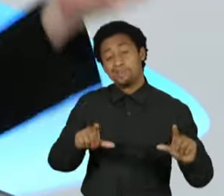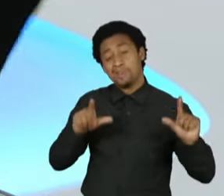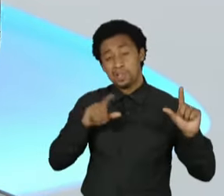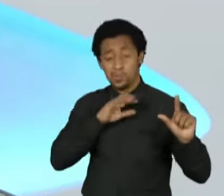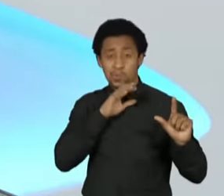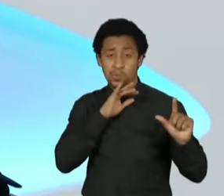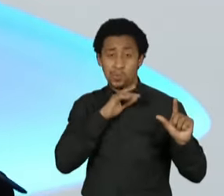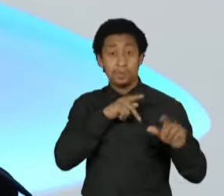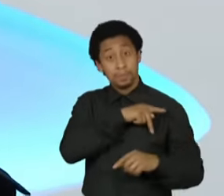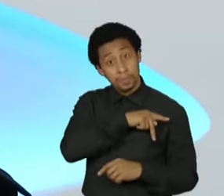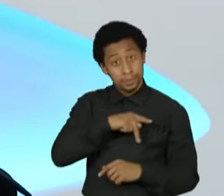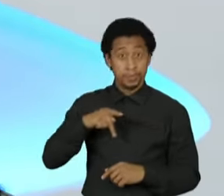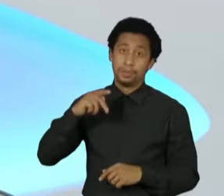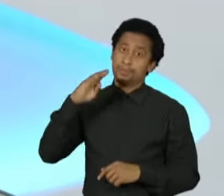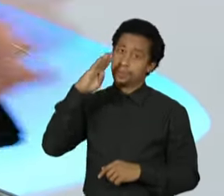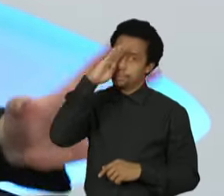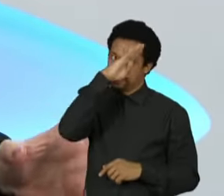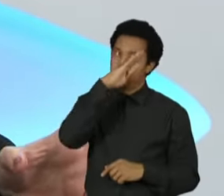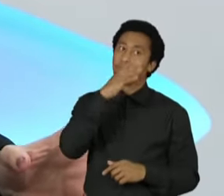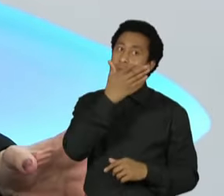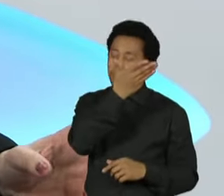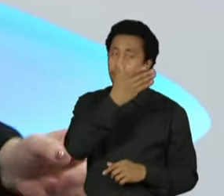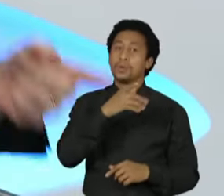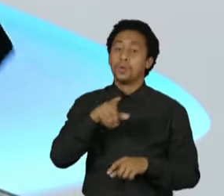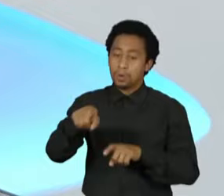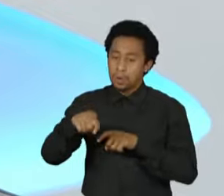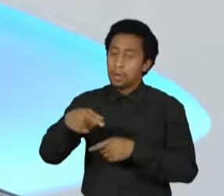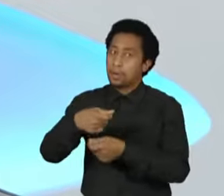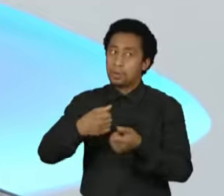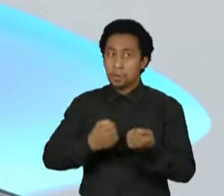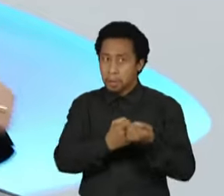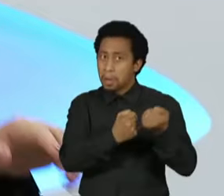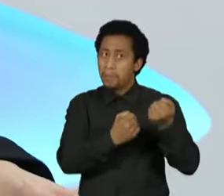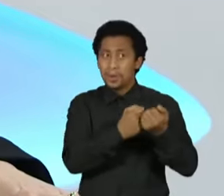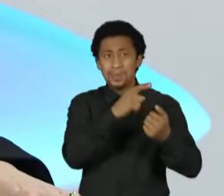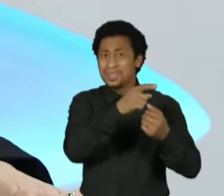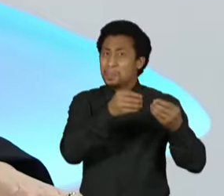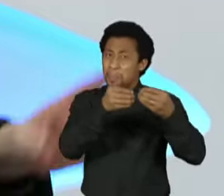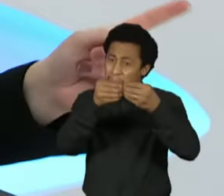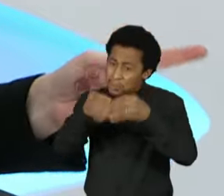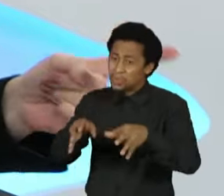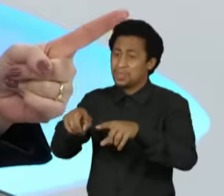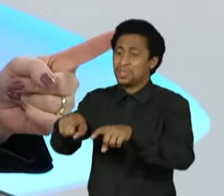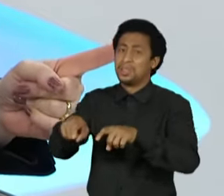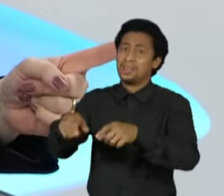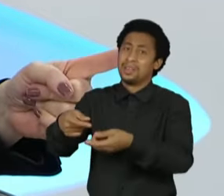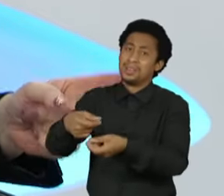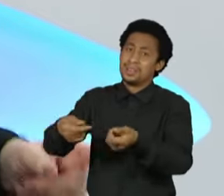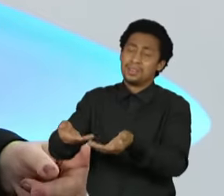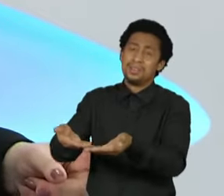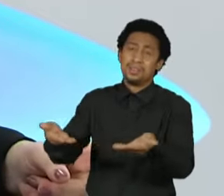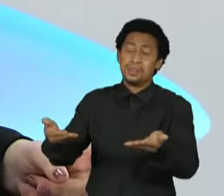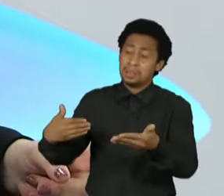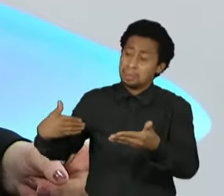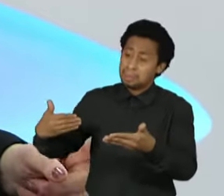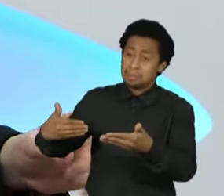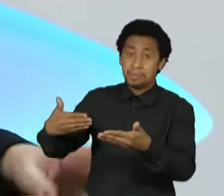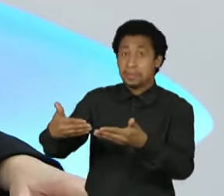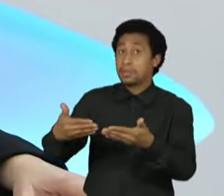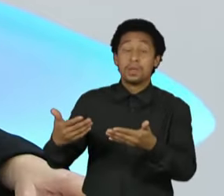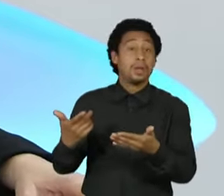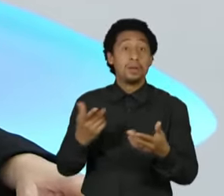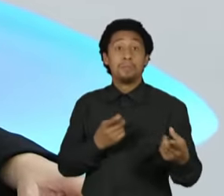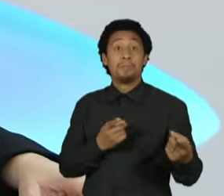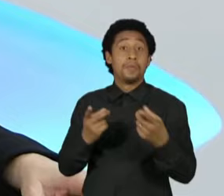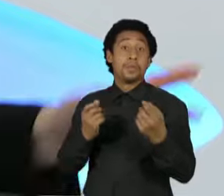presidente, que hoje é apoiado pelo agronegócio, eu não entendo isso, é o primeiro a prejudicar o agronegócio, que em pouco tempo não vai conseguir mais